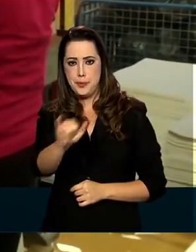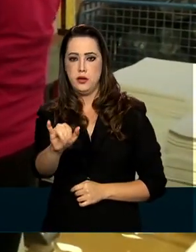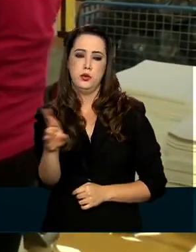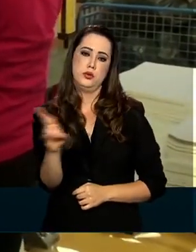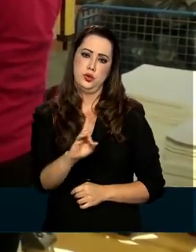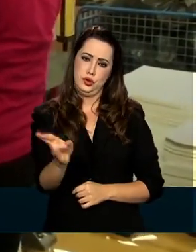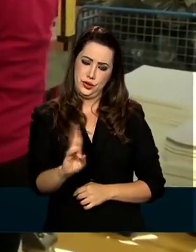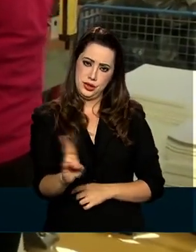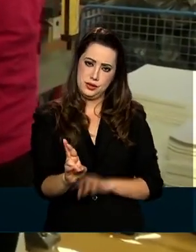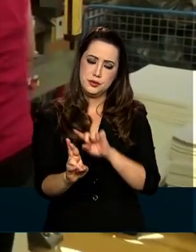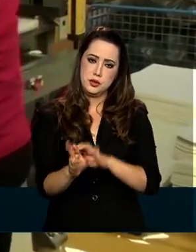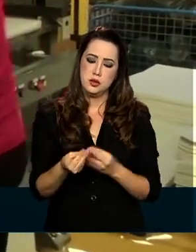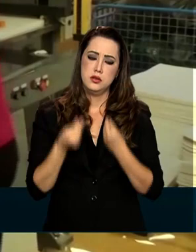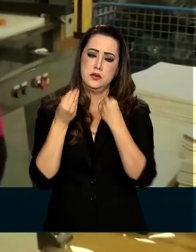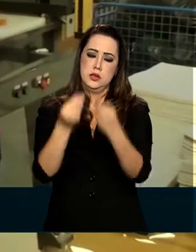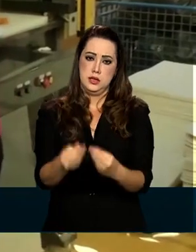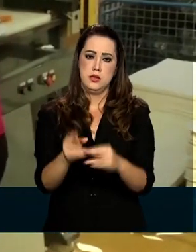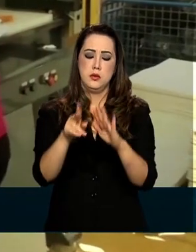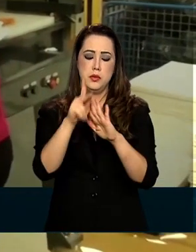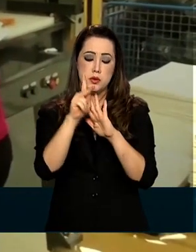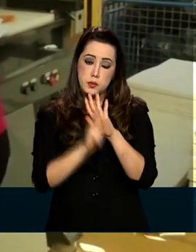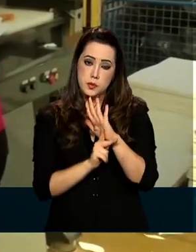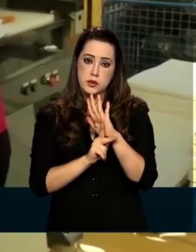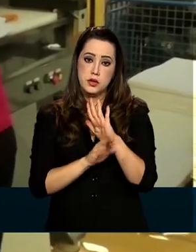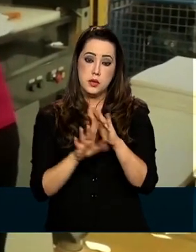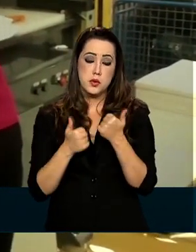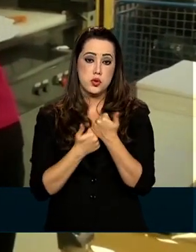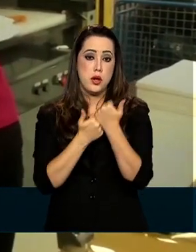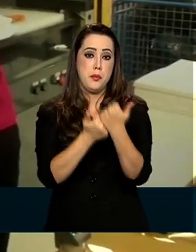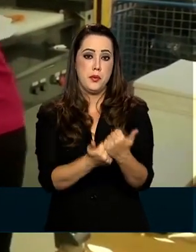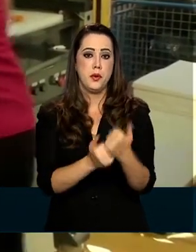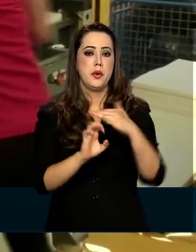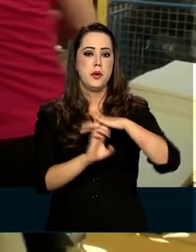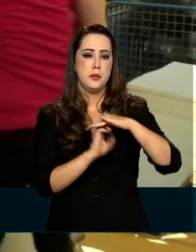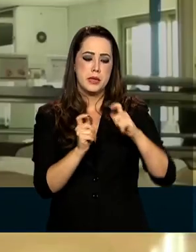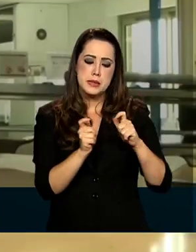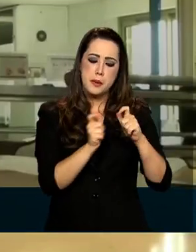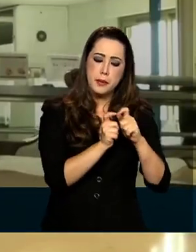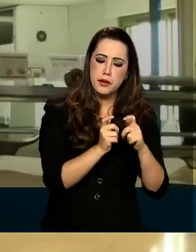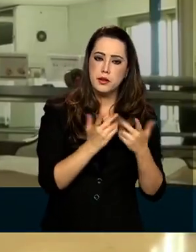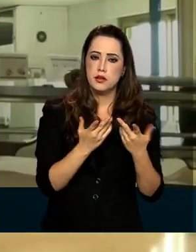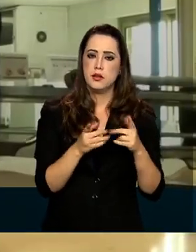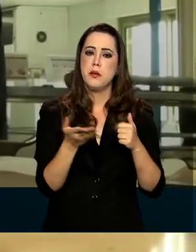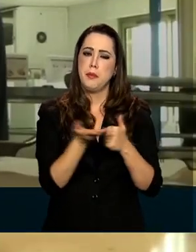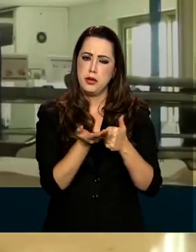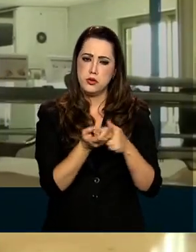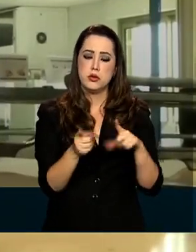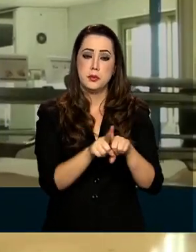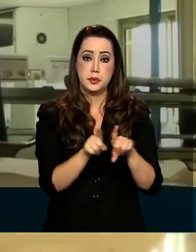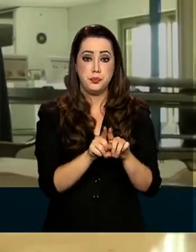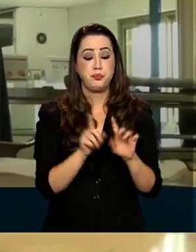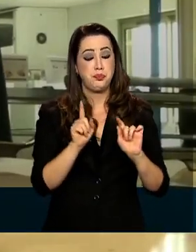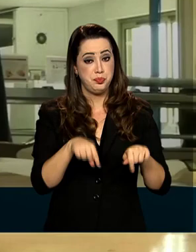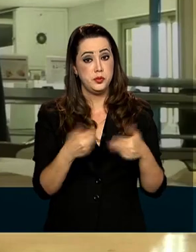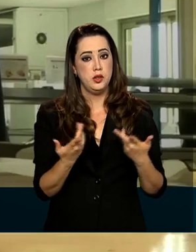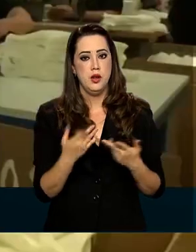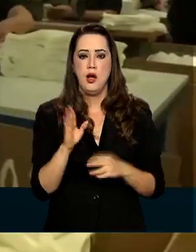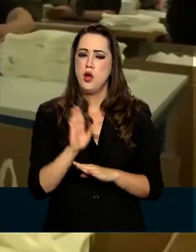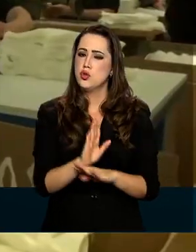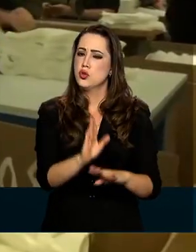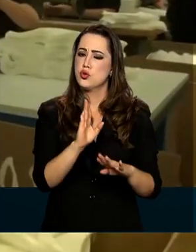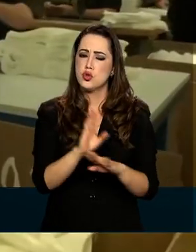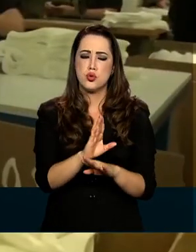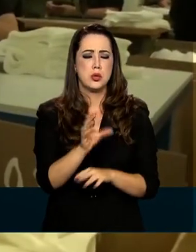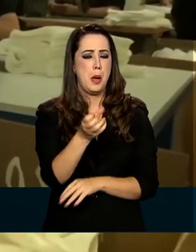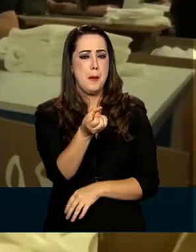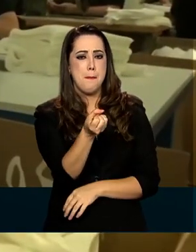concedidos pelos programas de apoio a micro, pequenas e médias empresas. Um fôlego para 86